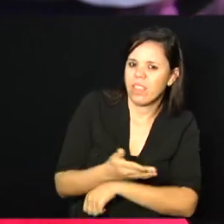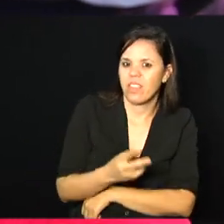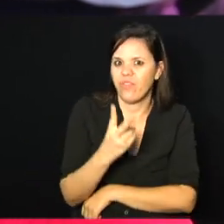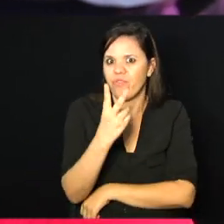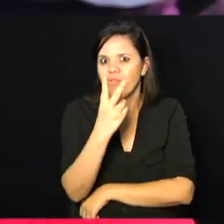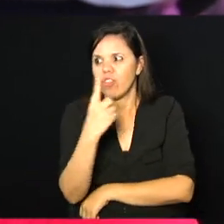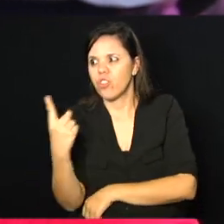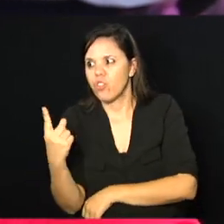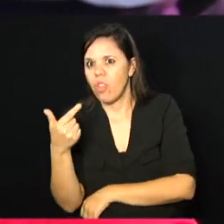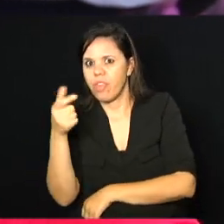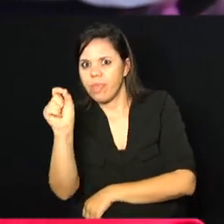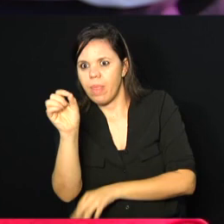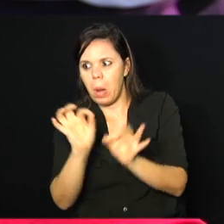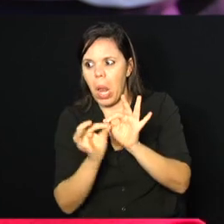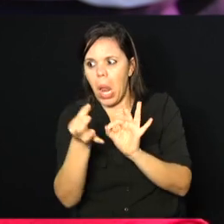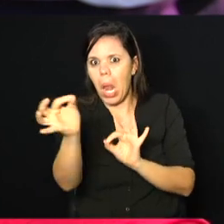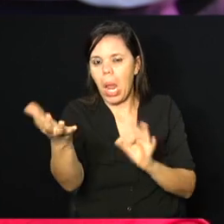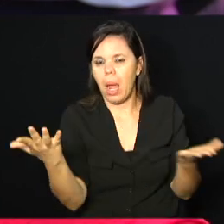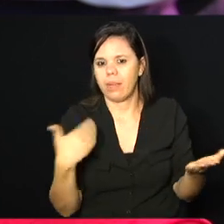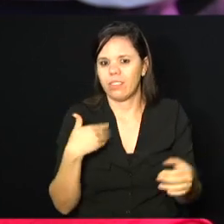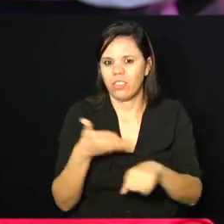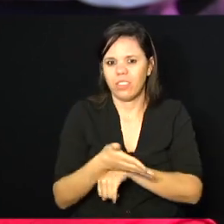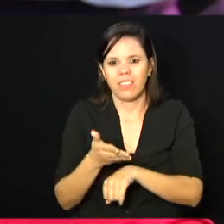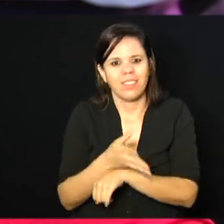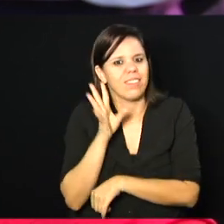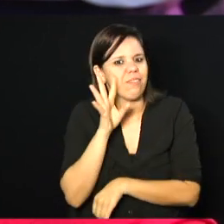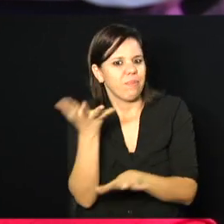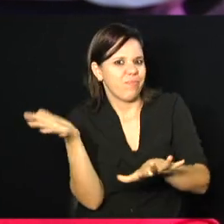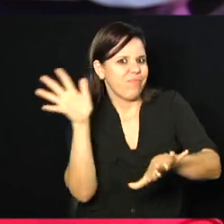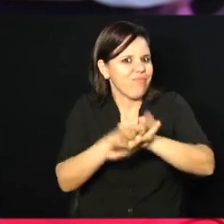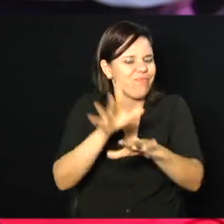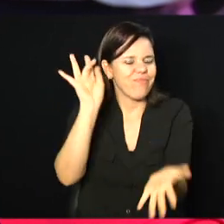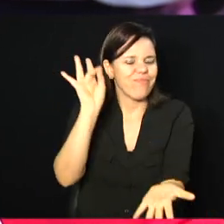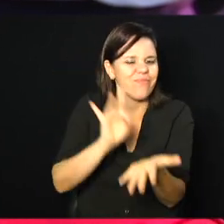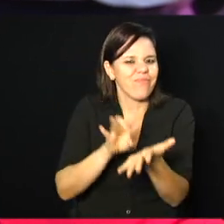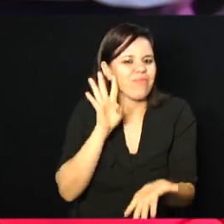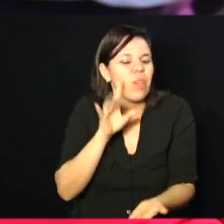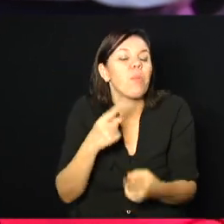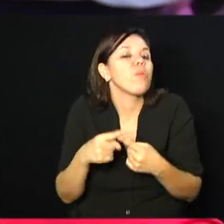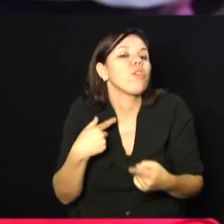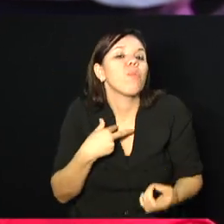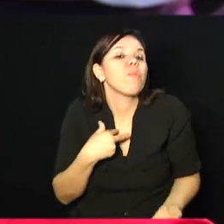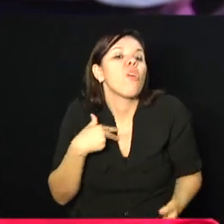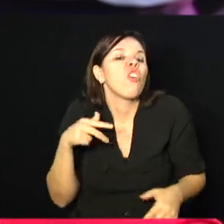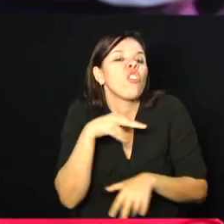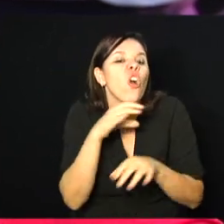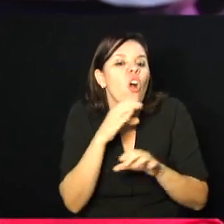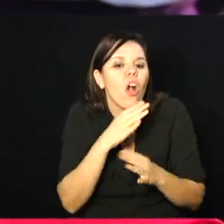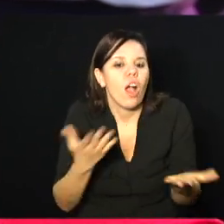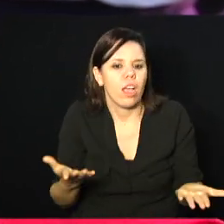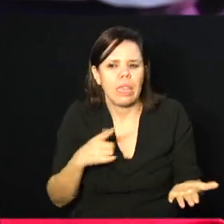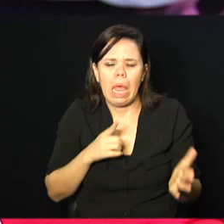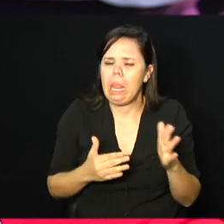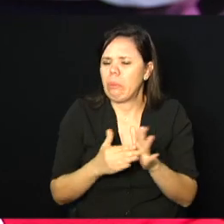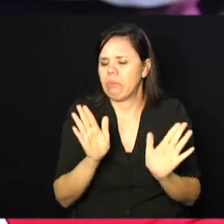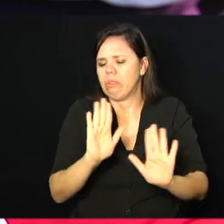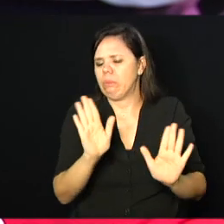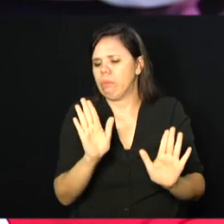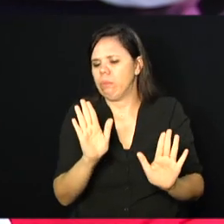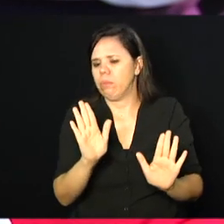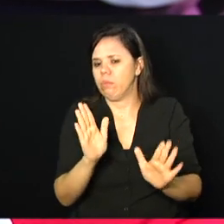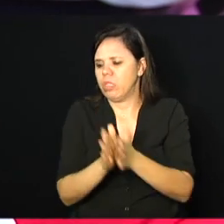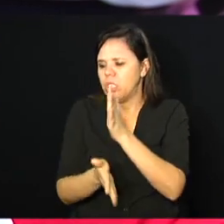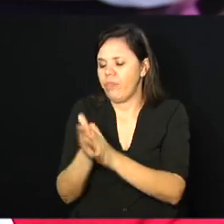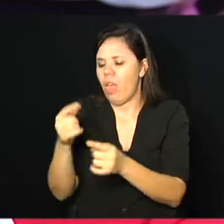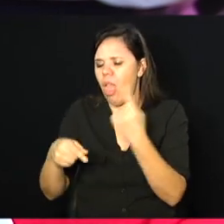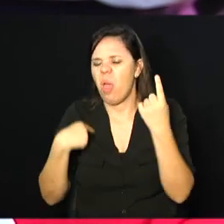como eu já participei. Cara, é inclusão de verdade. Por que eu não posso correr? Ah, mas você tem uma limitação. Não tem nada a ver uma coisa com outra. E eu não me preocupo